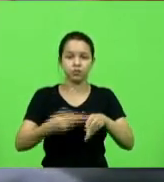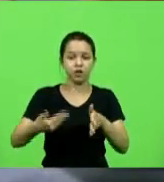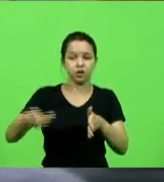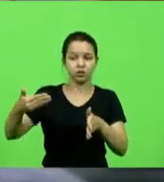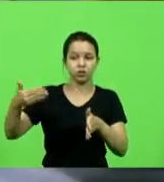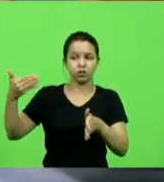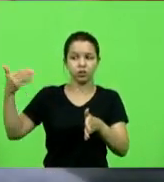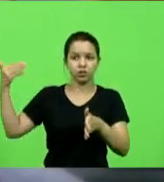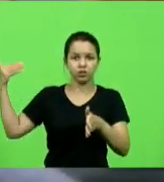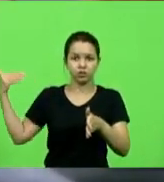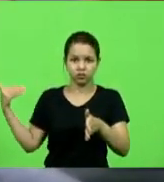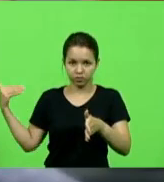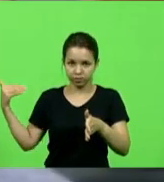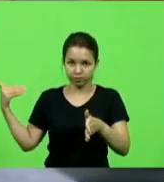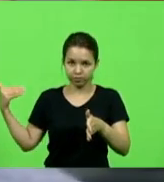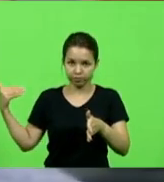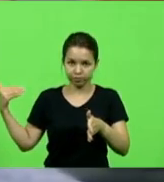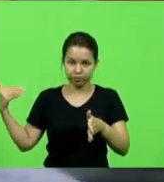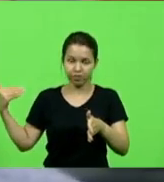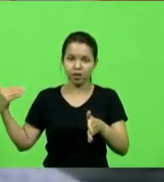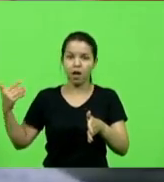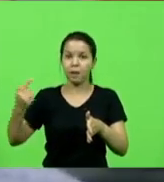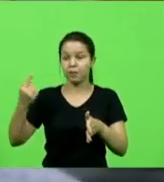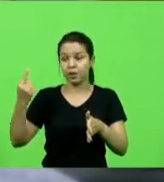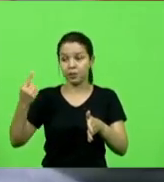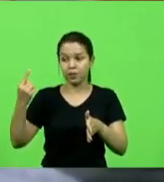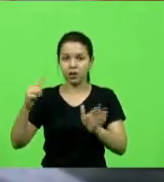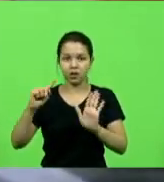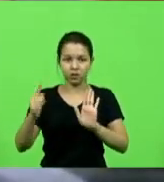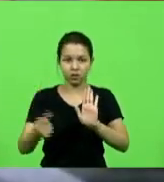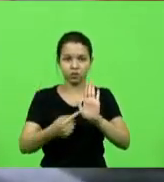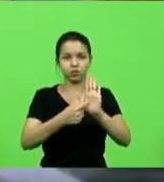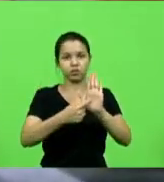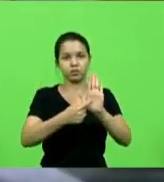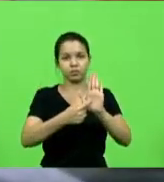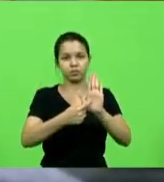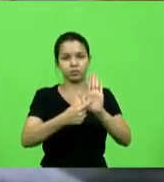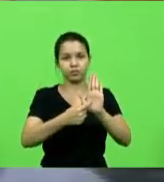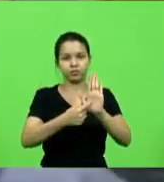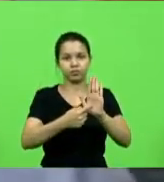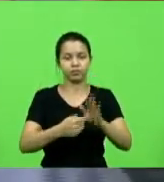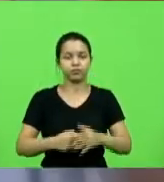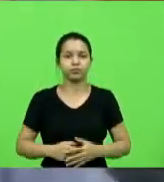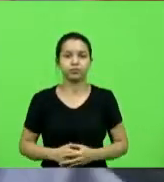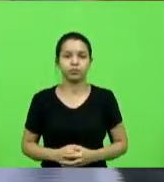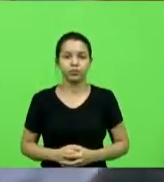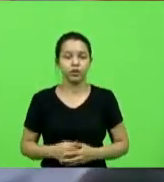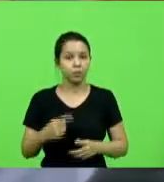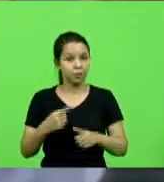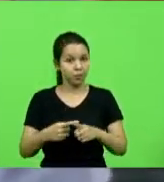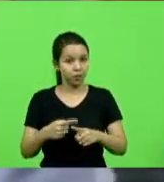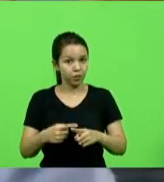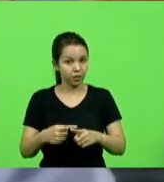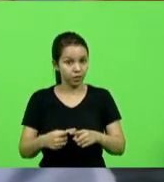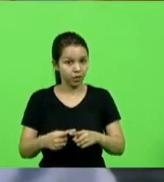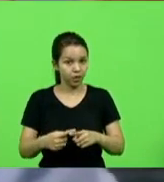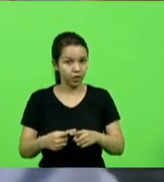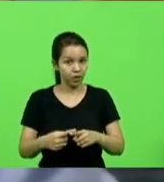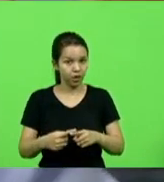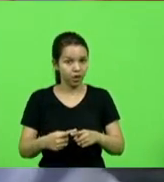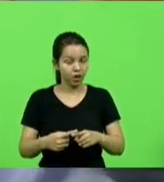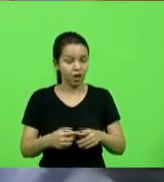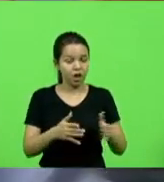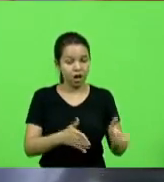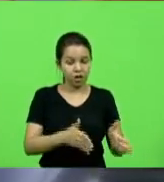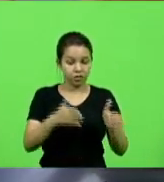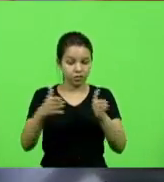à primeira denúncia. Essa é a grande verdade, porque a segunda parte que